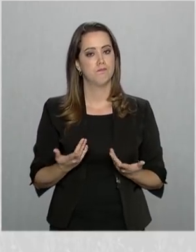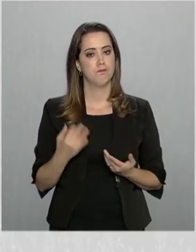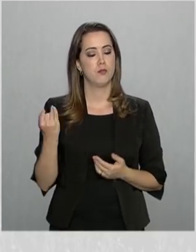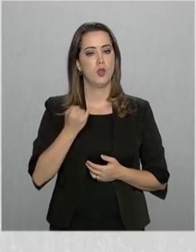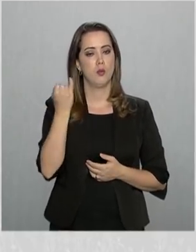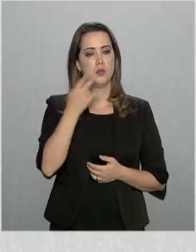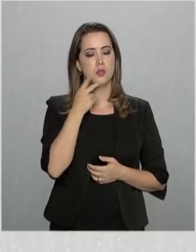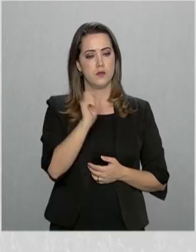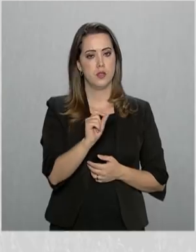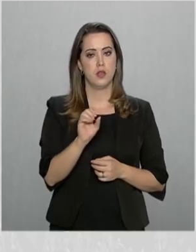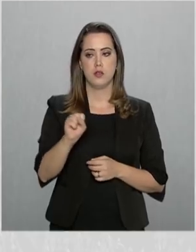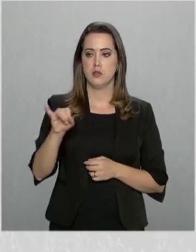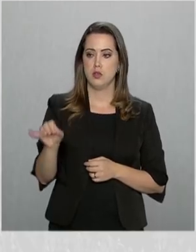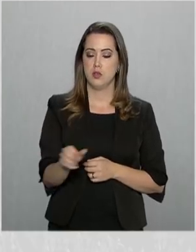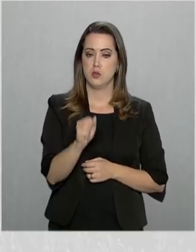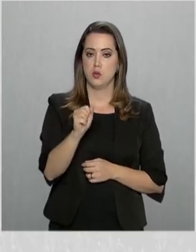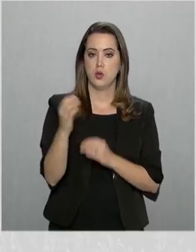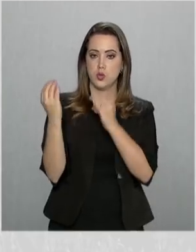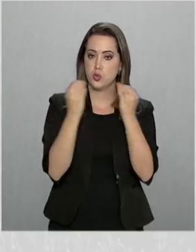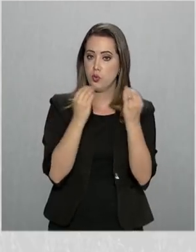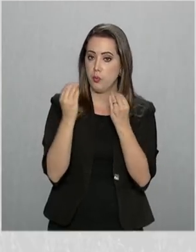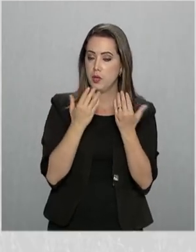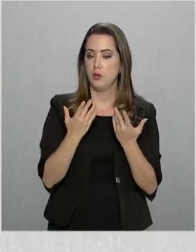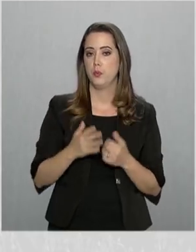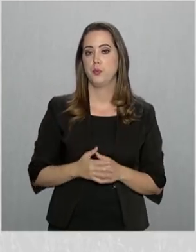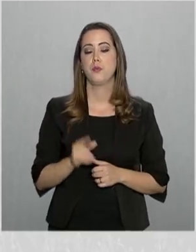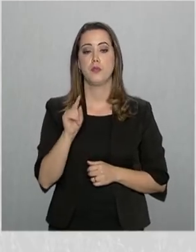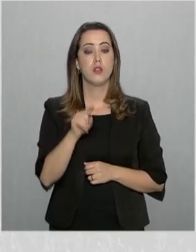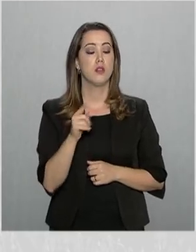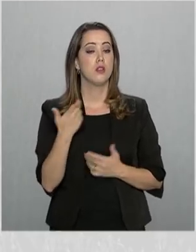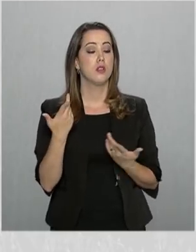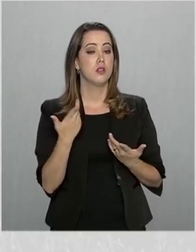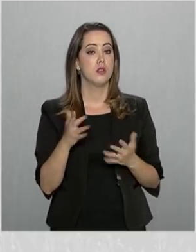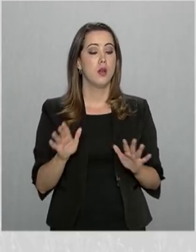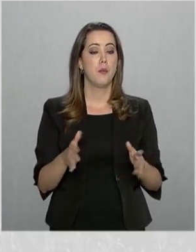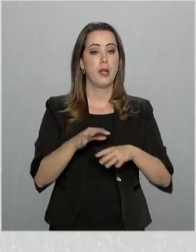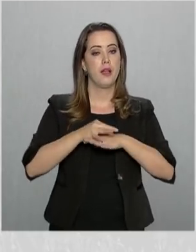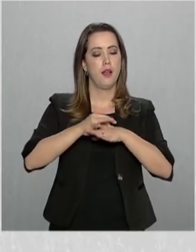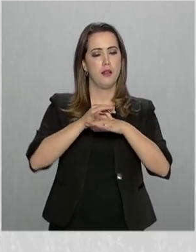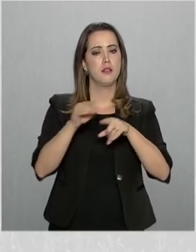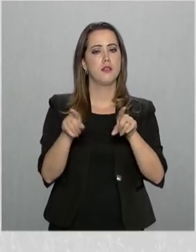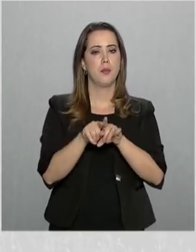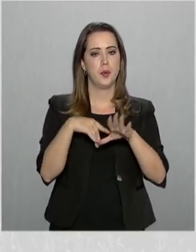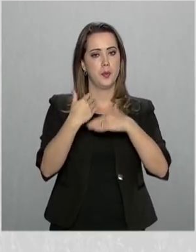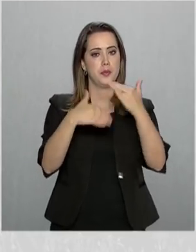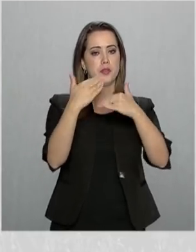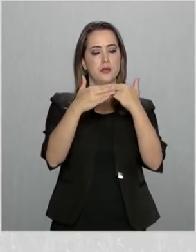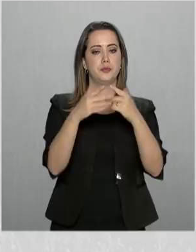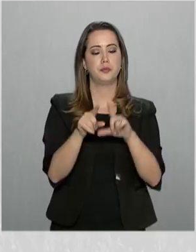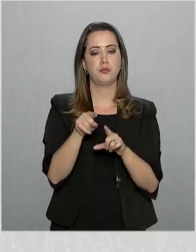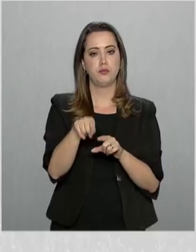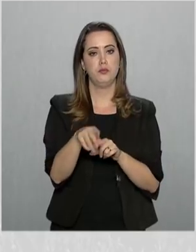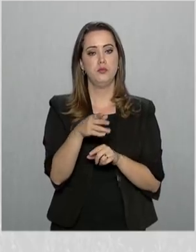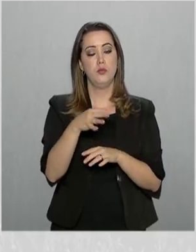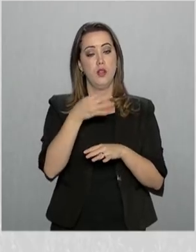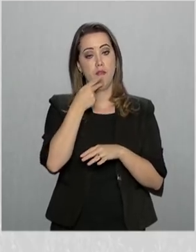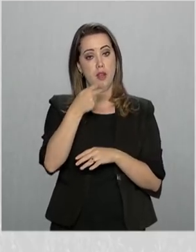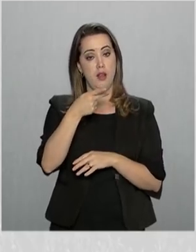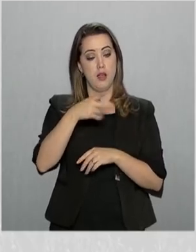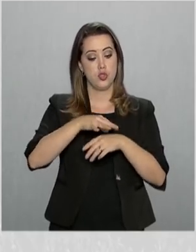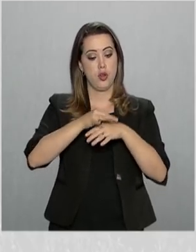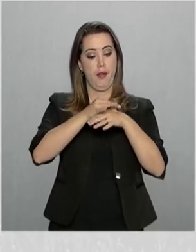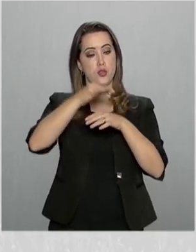destaque para a soja e o milho de segunda safra. A produção de carne também aumentou, no caso da bovina,